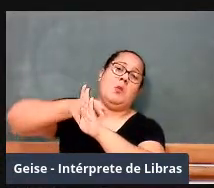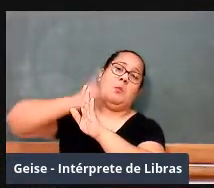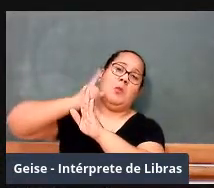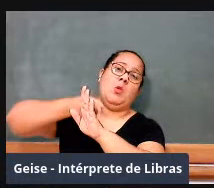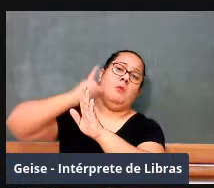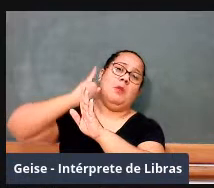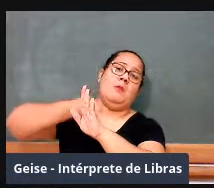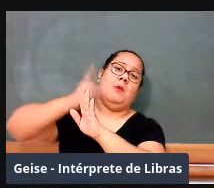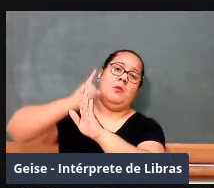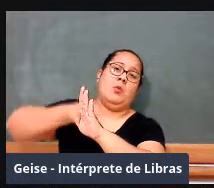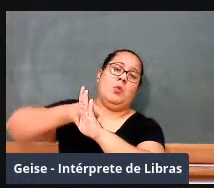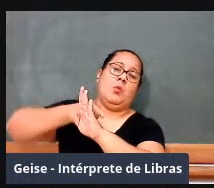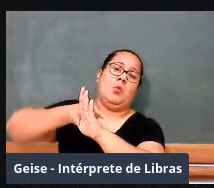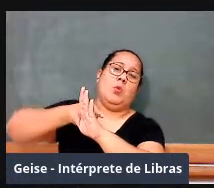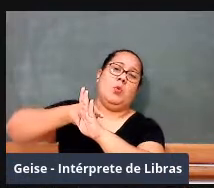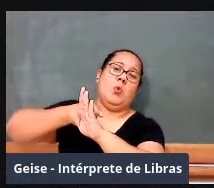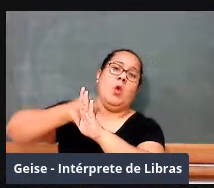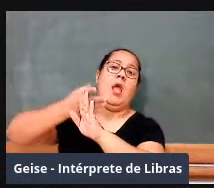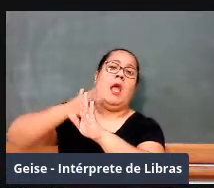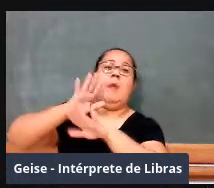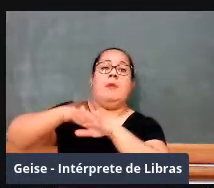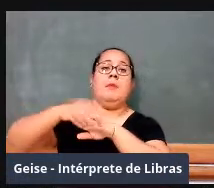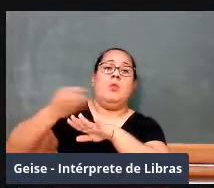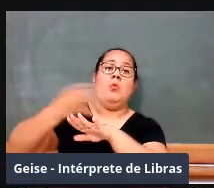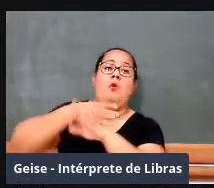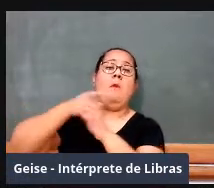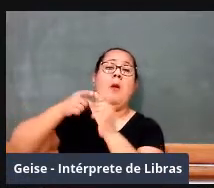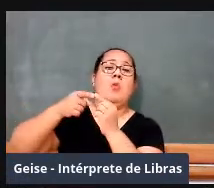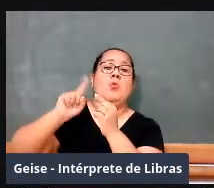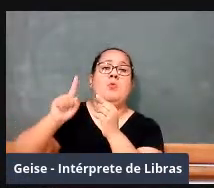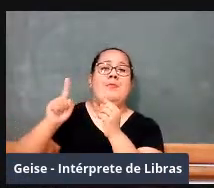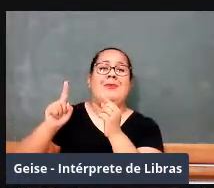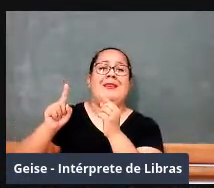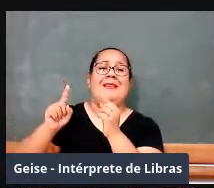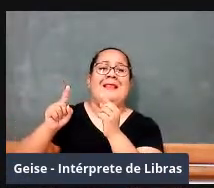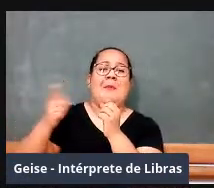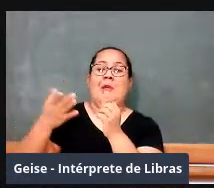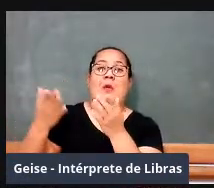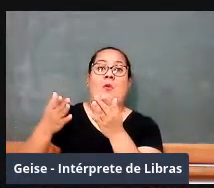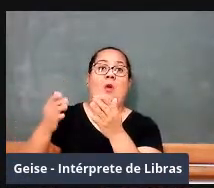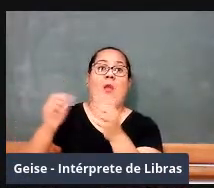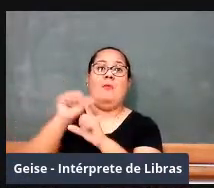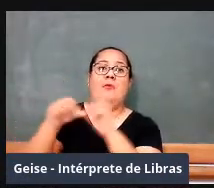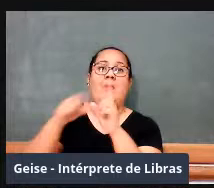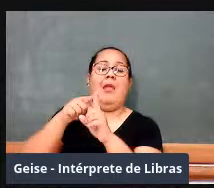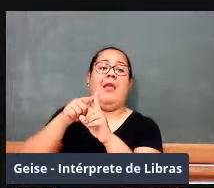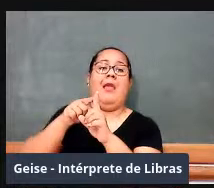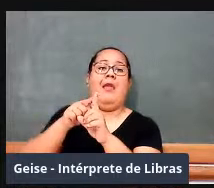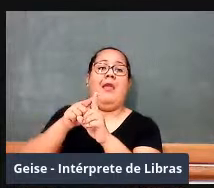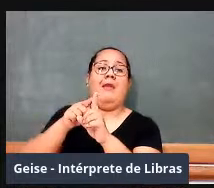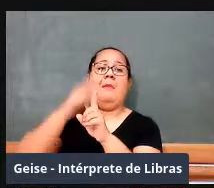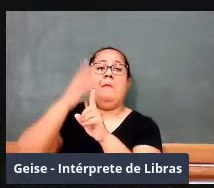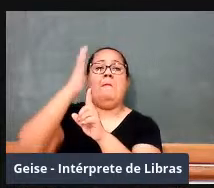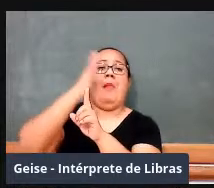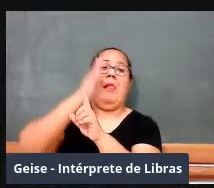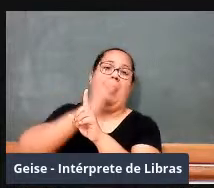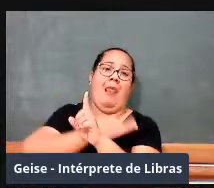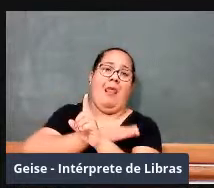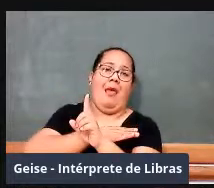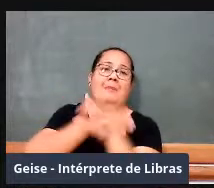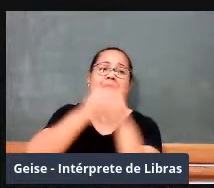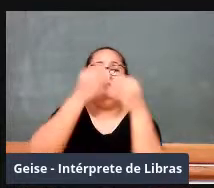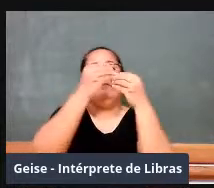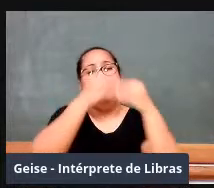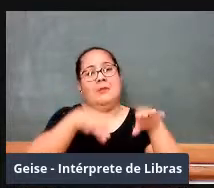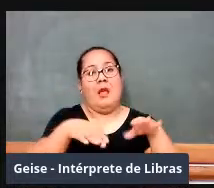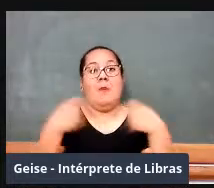a ver com a matemática moderna, que todo mundo está dizendo que não funciona, que fracassou, não é? E agora nós temos que promover um